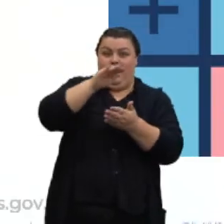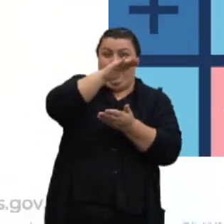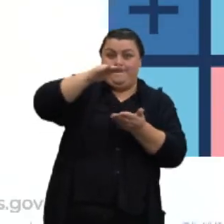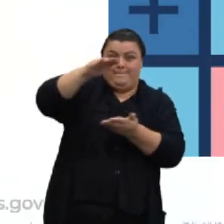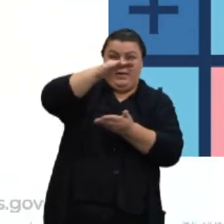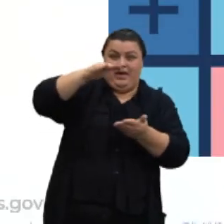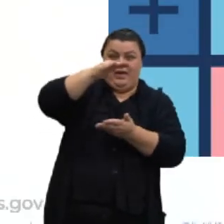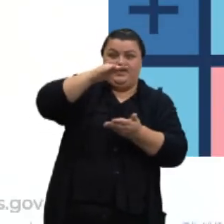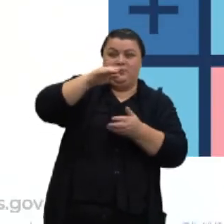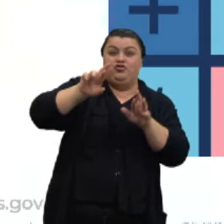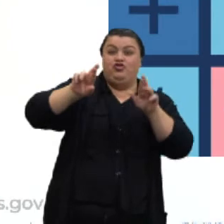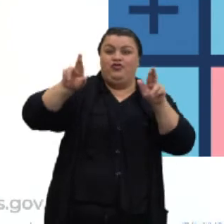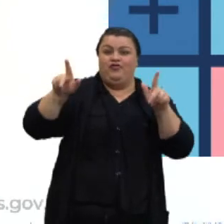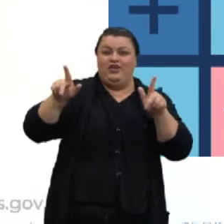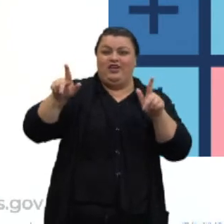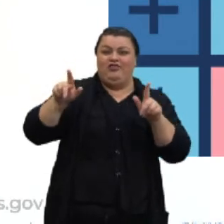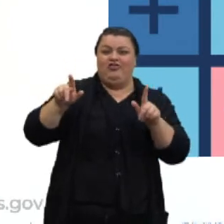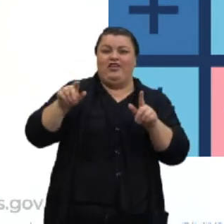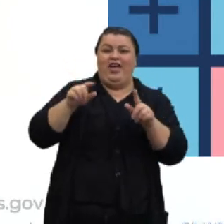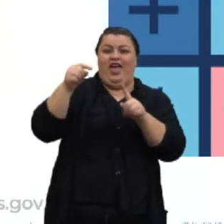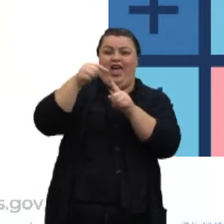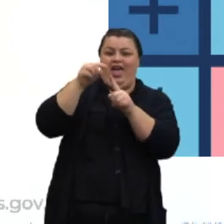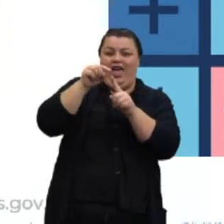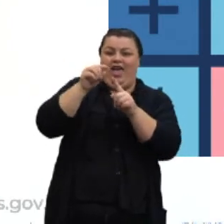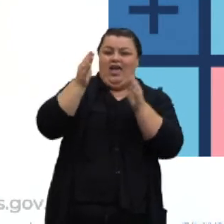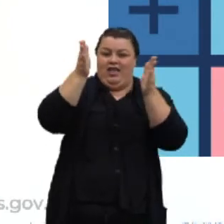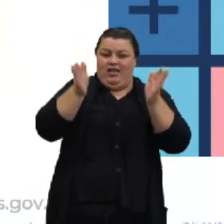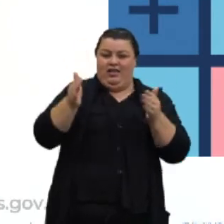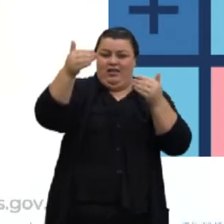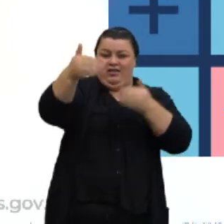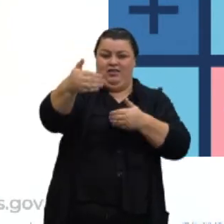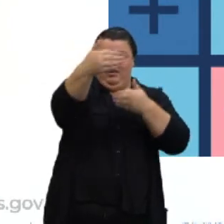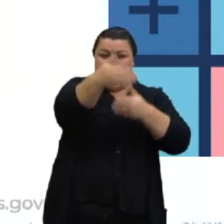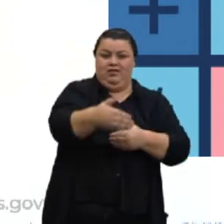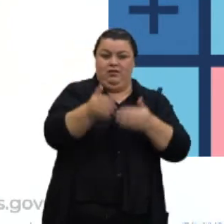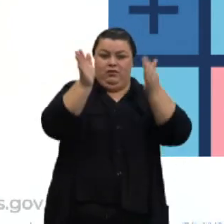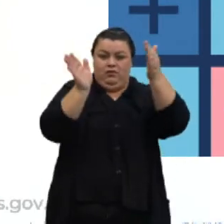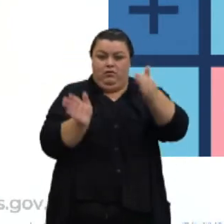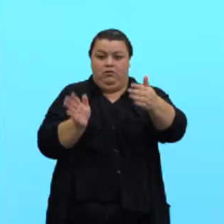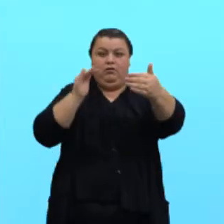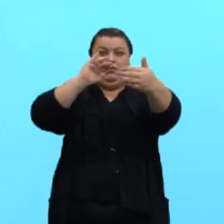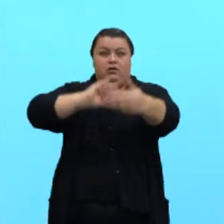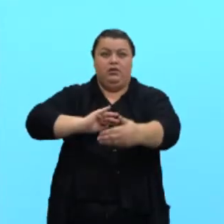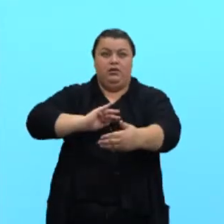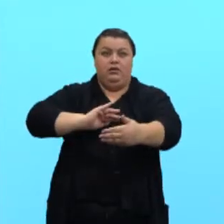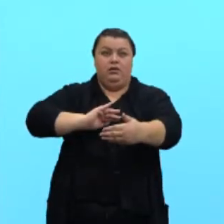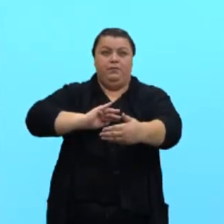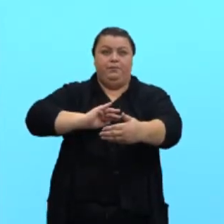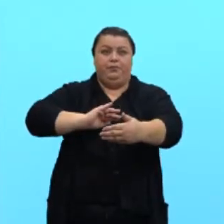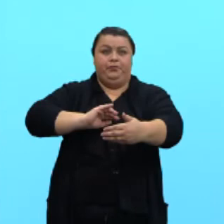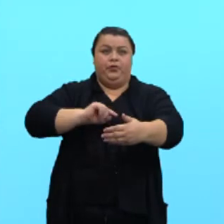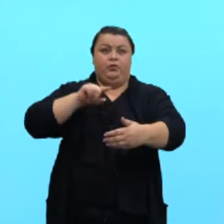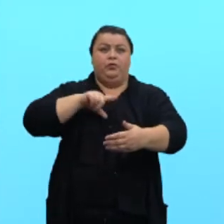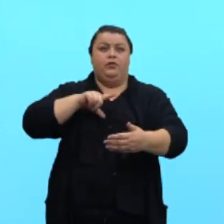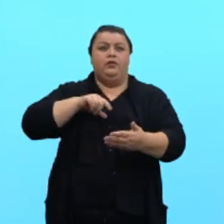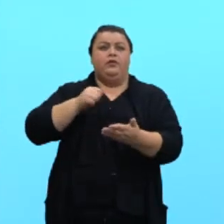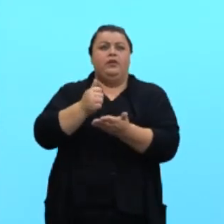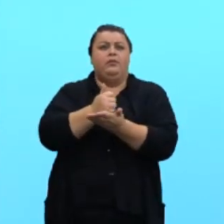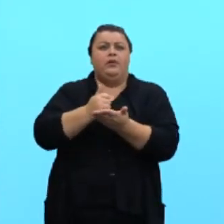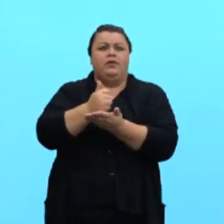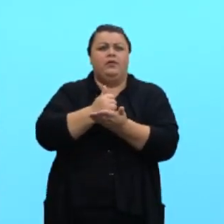Esses prismas também podem ser um prisma triangular, quando é que ele é triangular? Quando essa base é um triângulo.